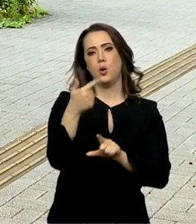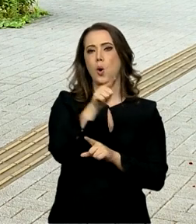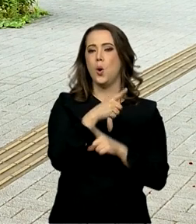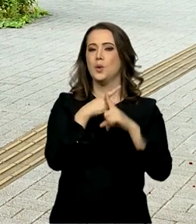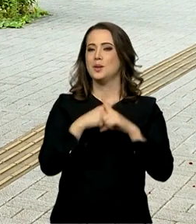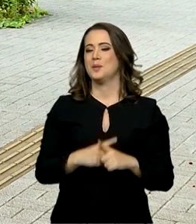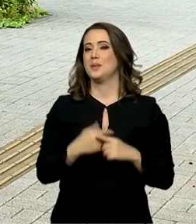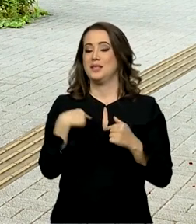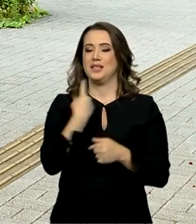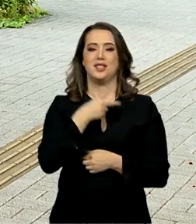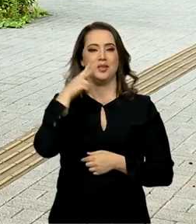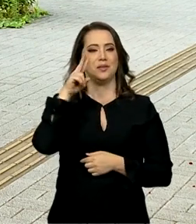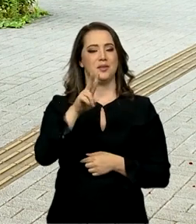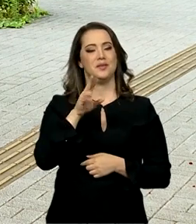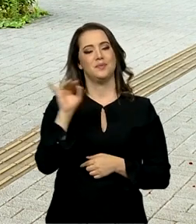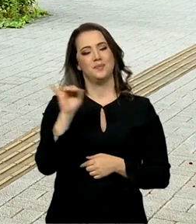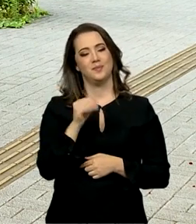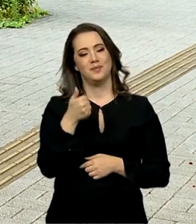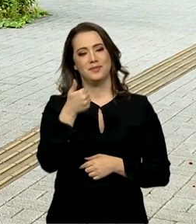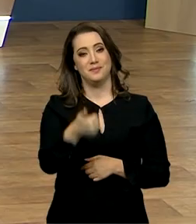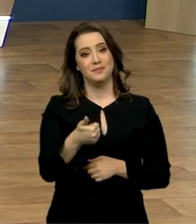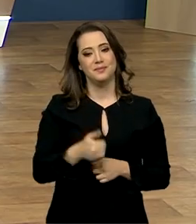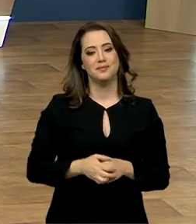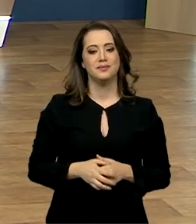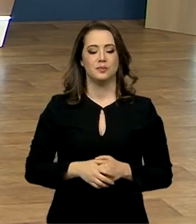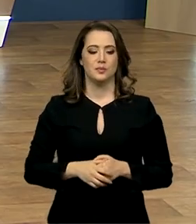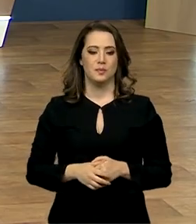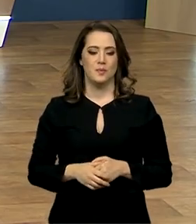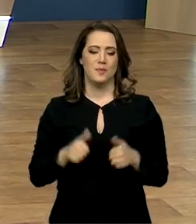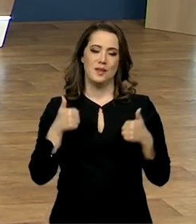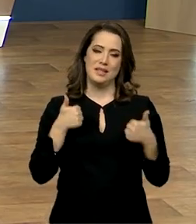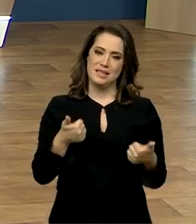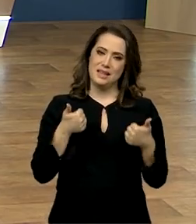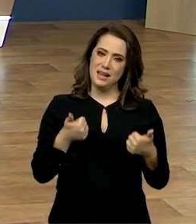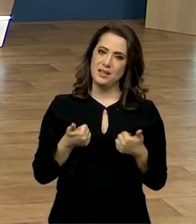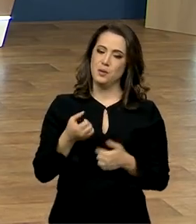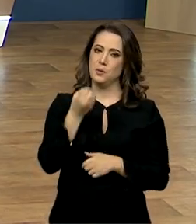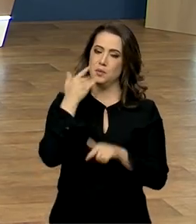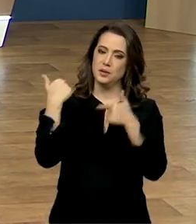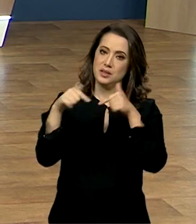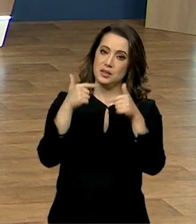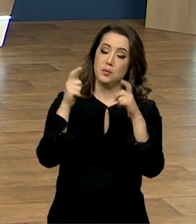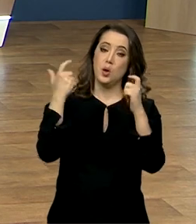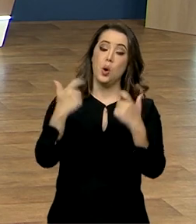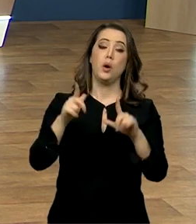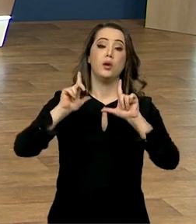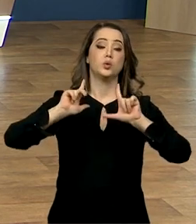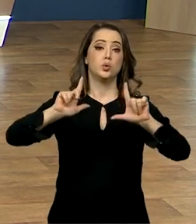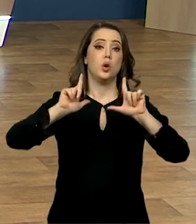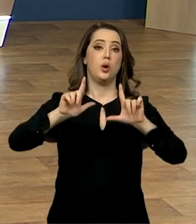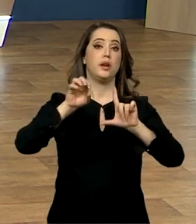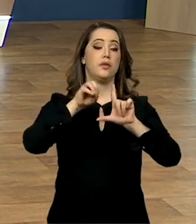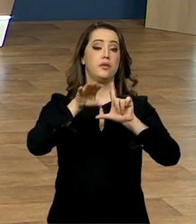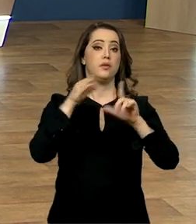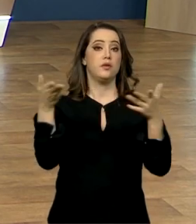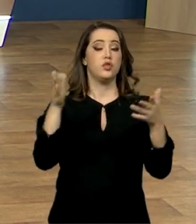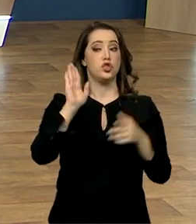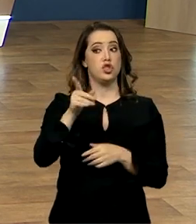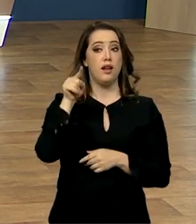seguir acompanhando aqui Paulo, Catiúcia. Ok, obrigado. Igor fala direto de Tóquio ao vivo, lá já é sábado. Obrigado,